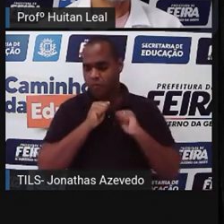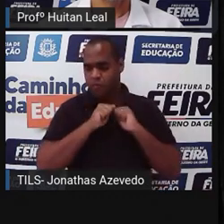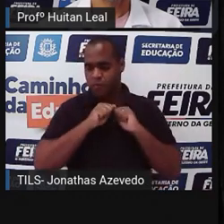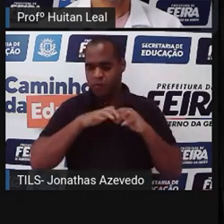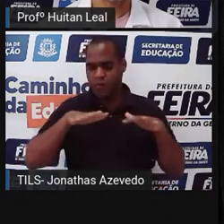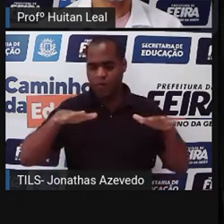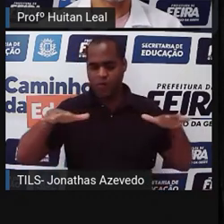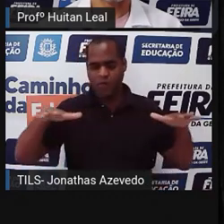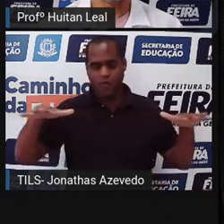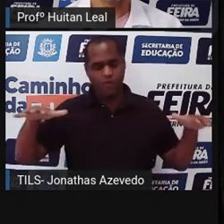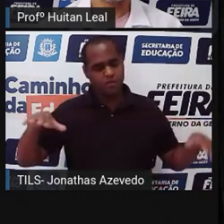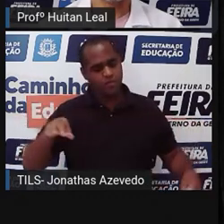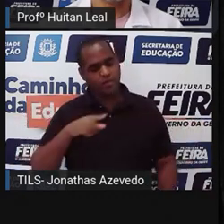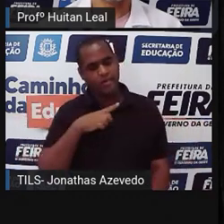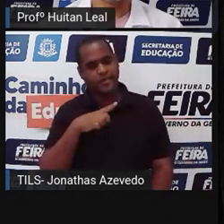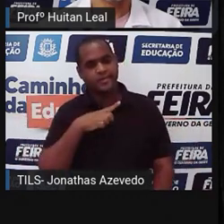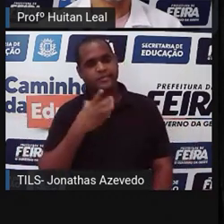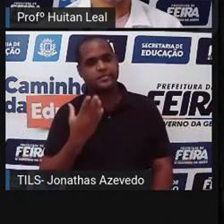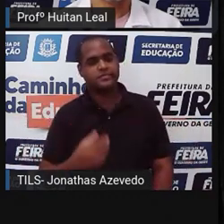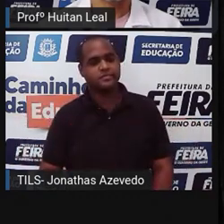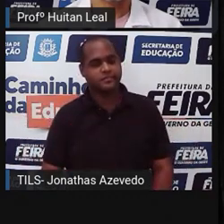incansavelmente.